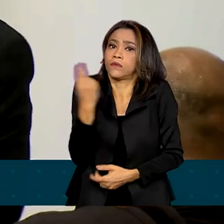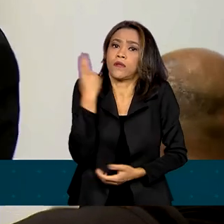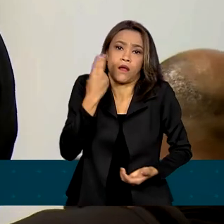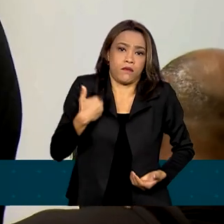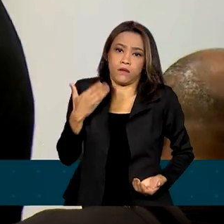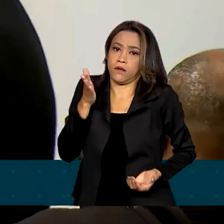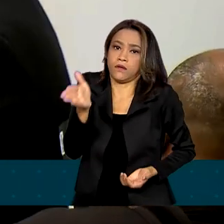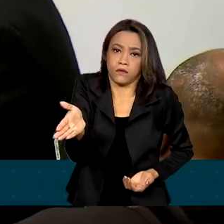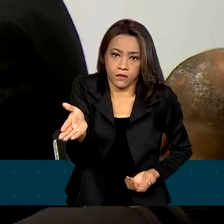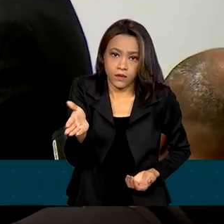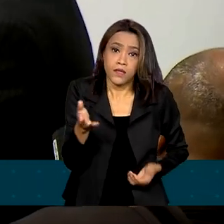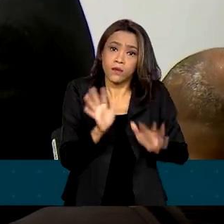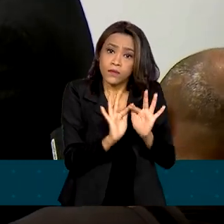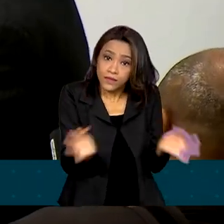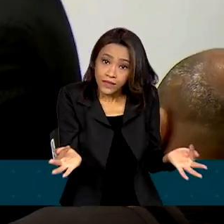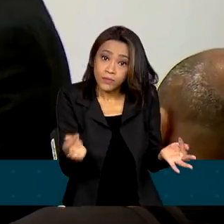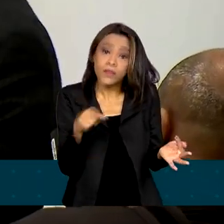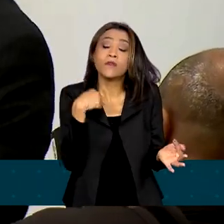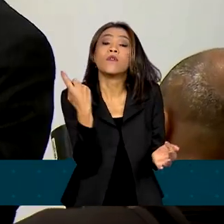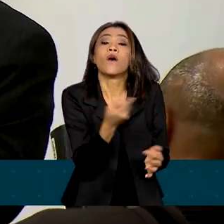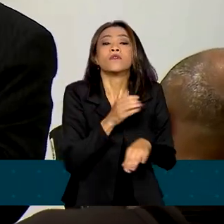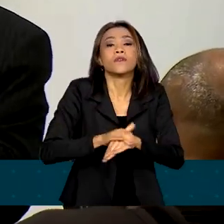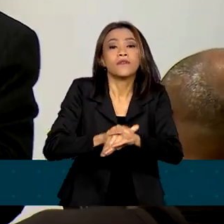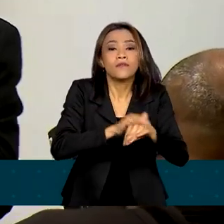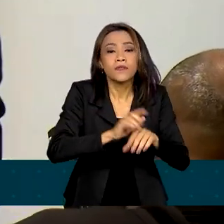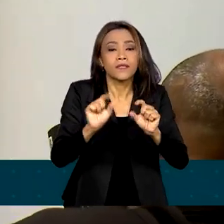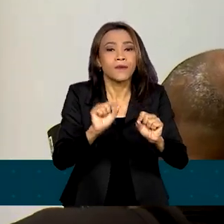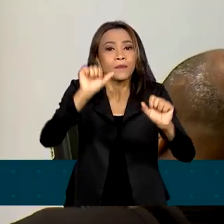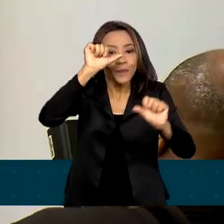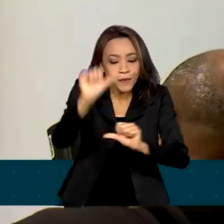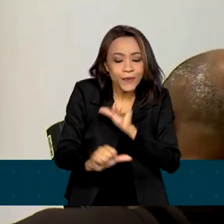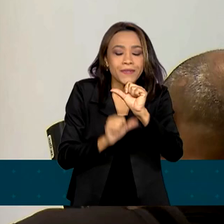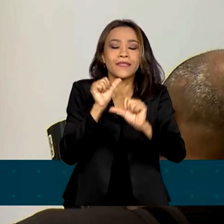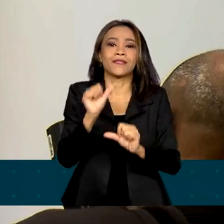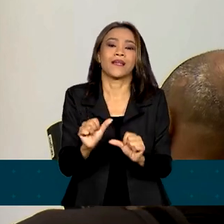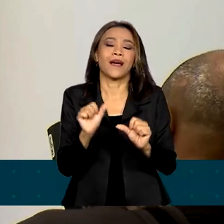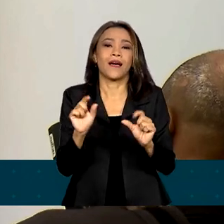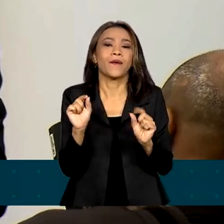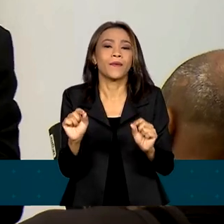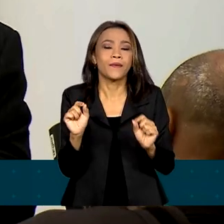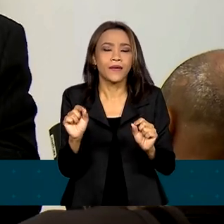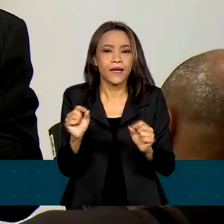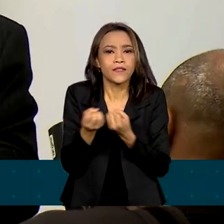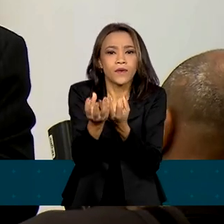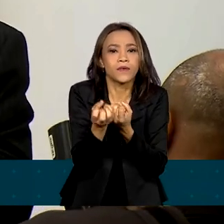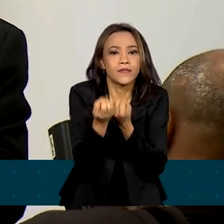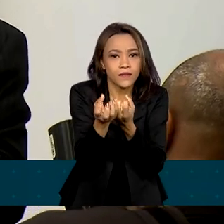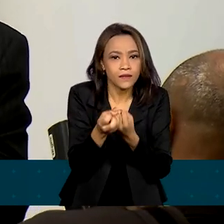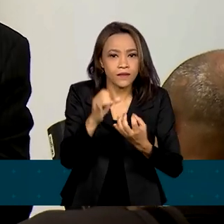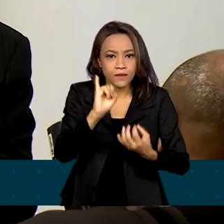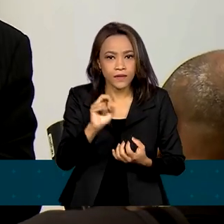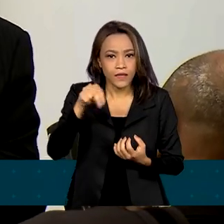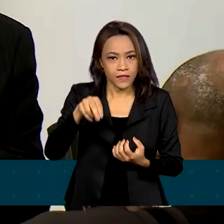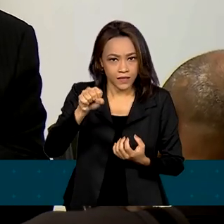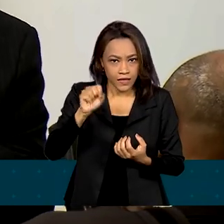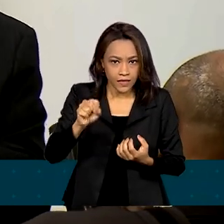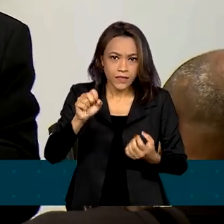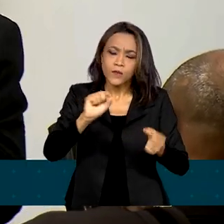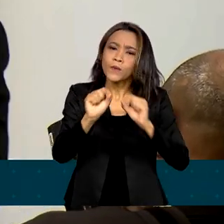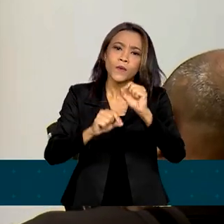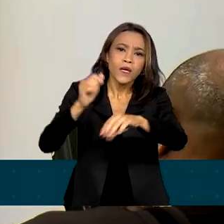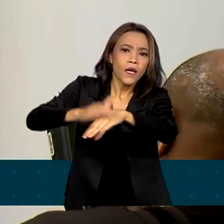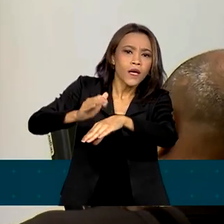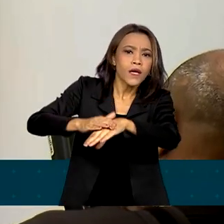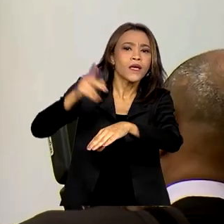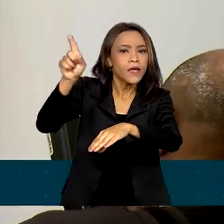hoje, singelo, simples, a gente começa a mudar a relação do INSS, da Previdência Social, com o seu